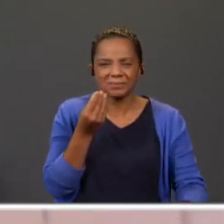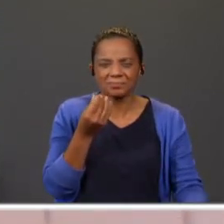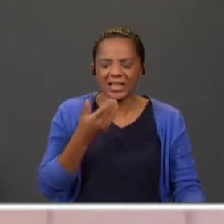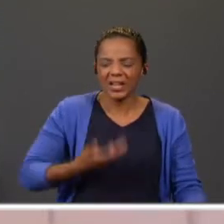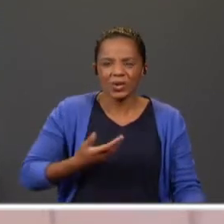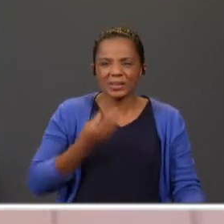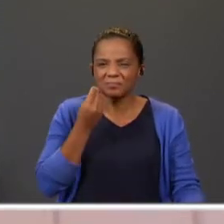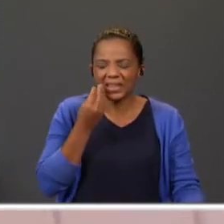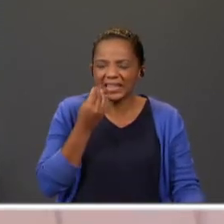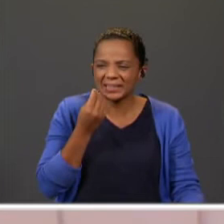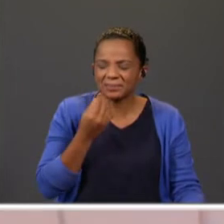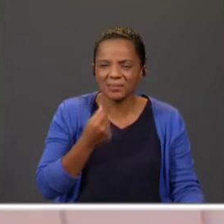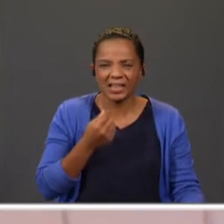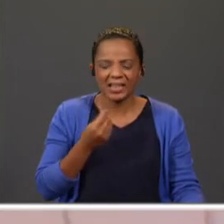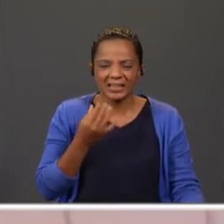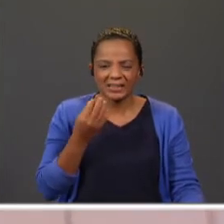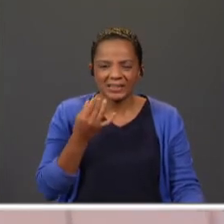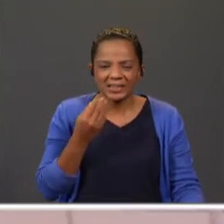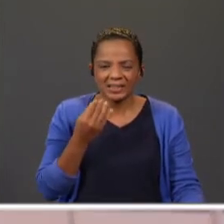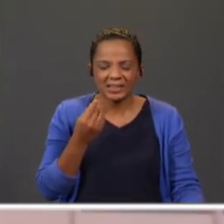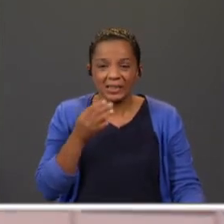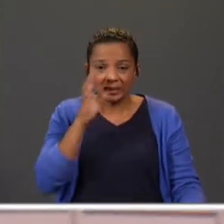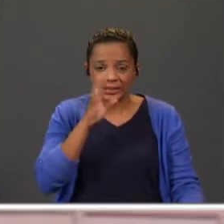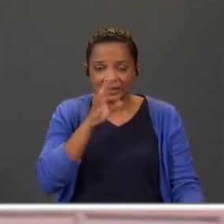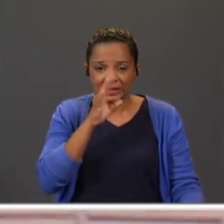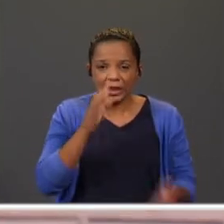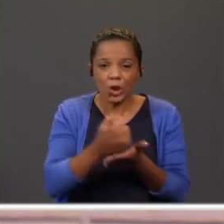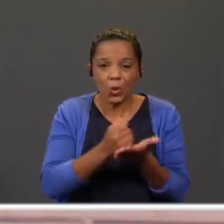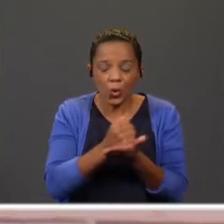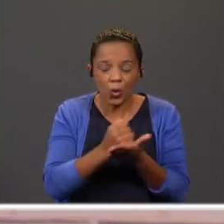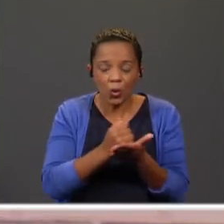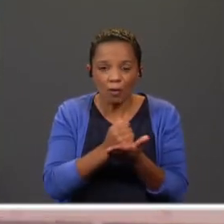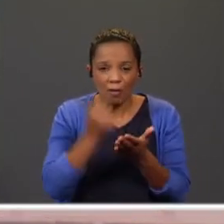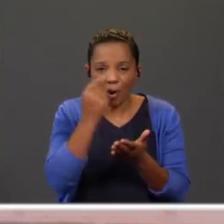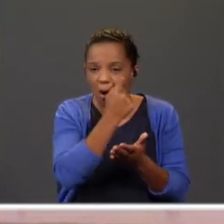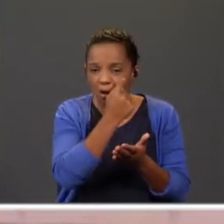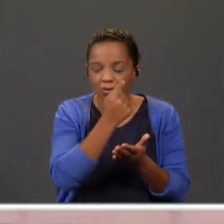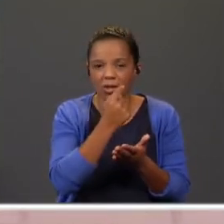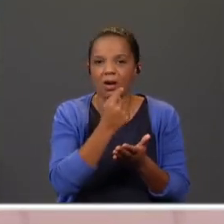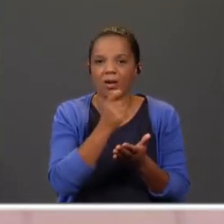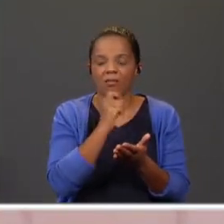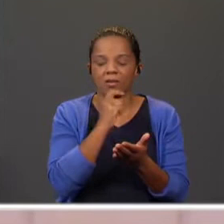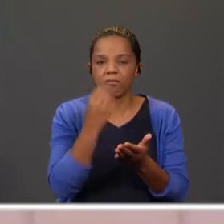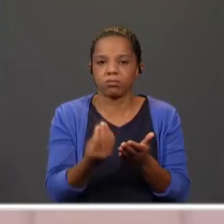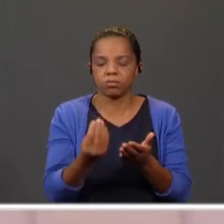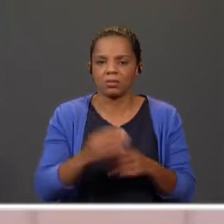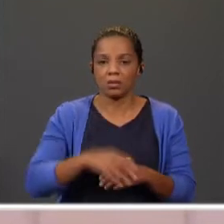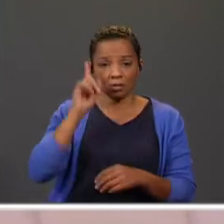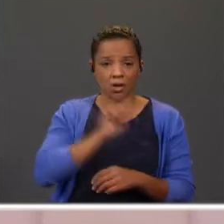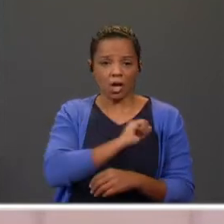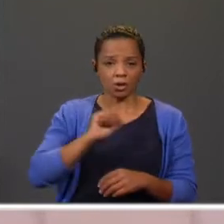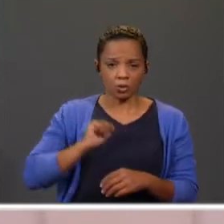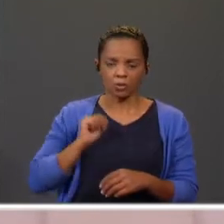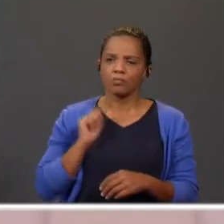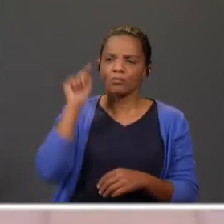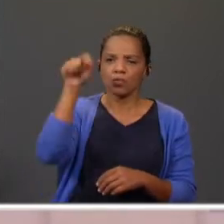agora é que com os olhinhos de couve Ficava que os anjos o comeriam. A dona da casa foi à